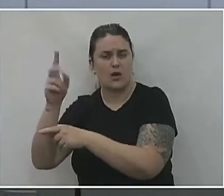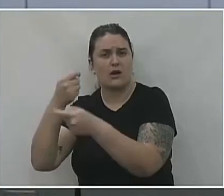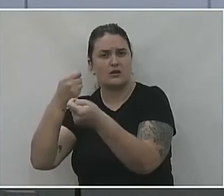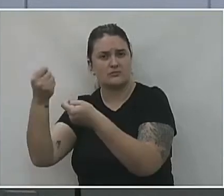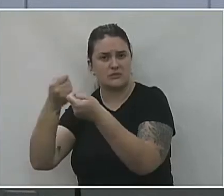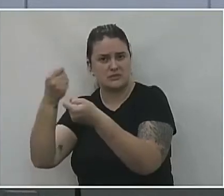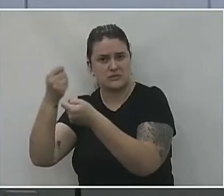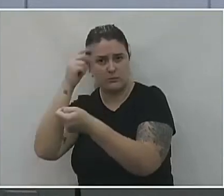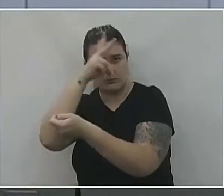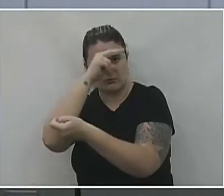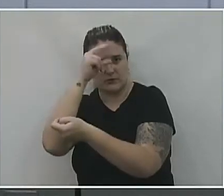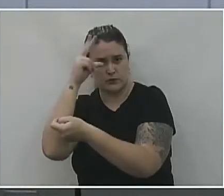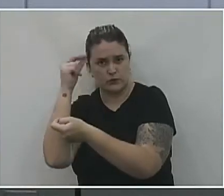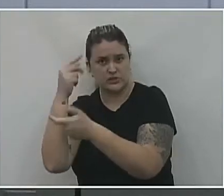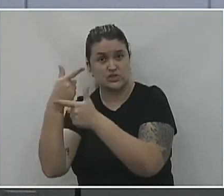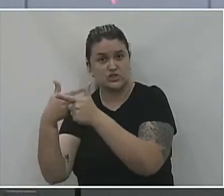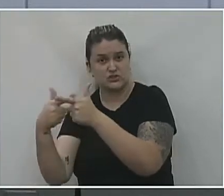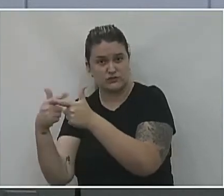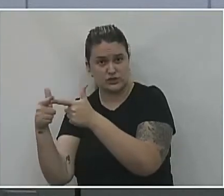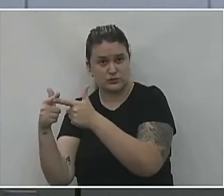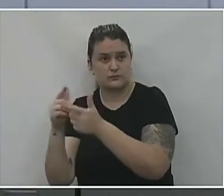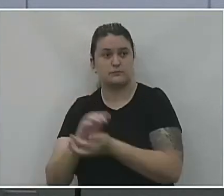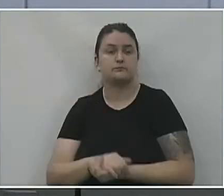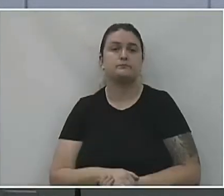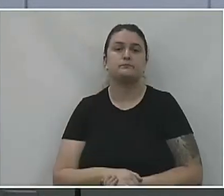administração municipal, que foi dividido.